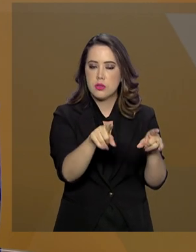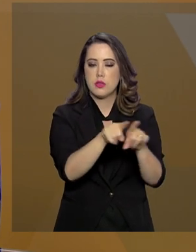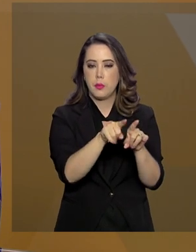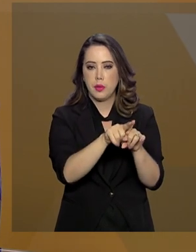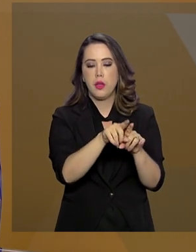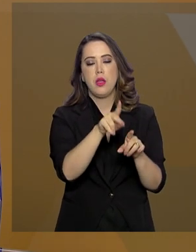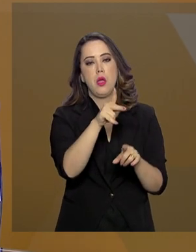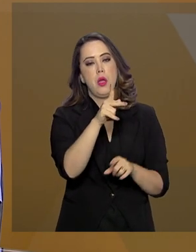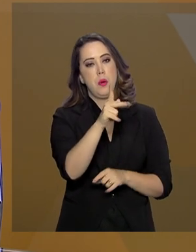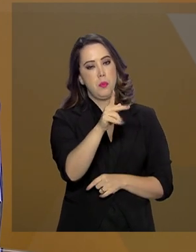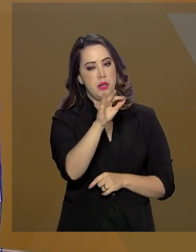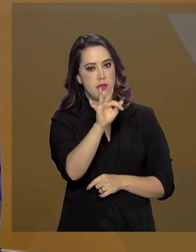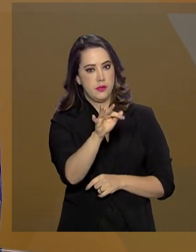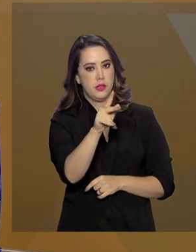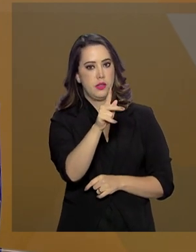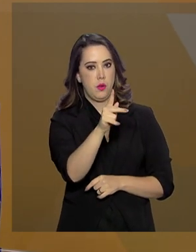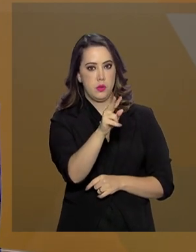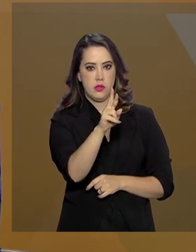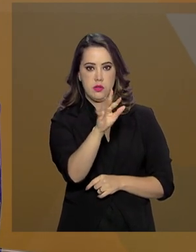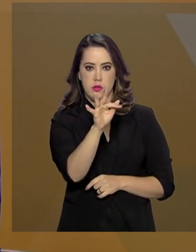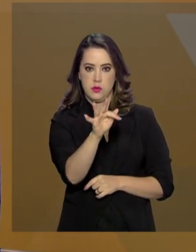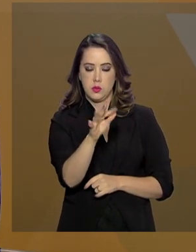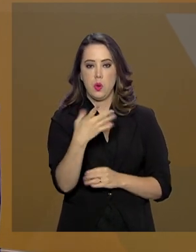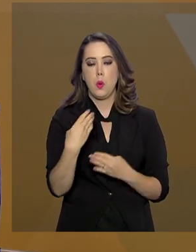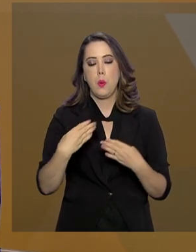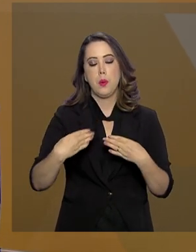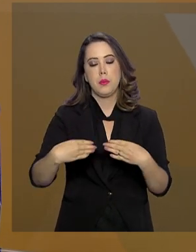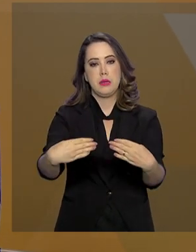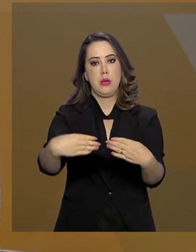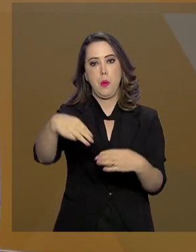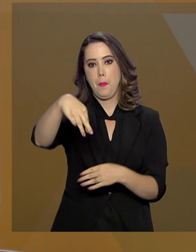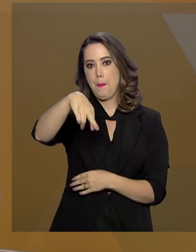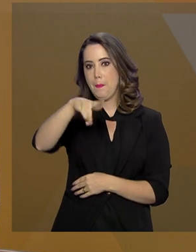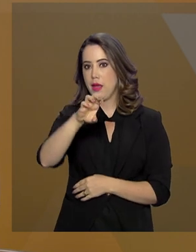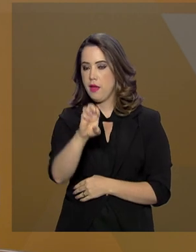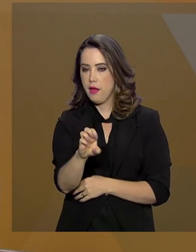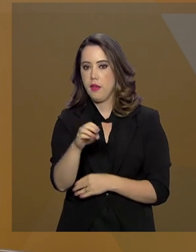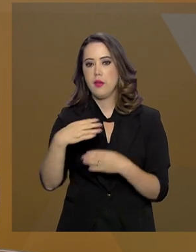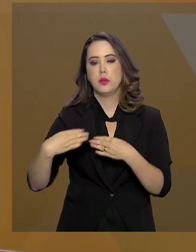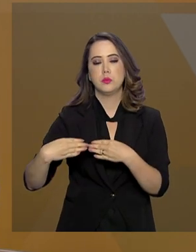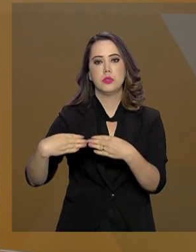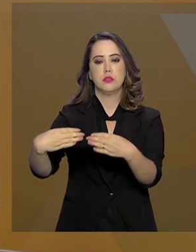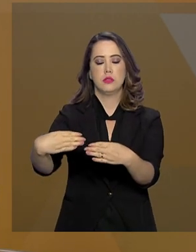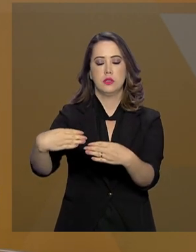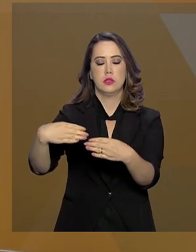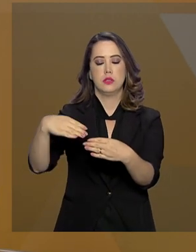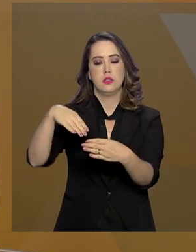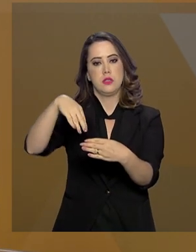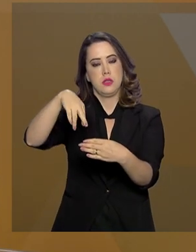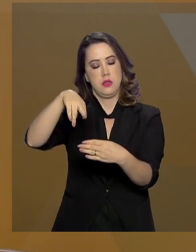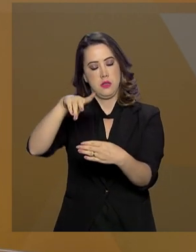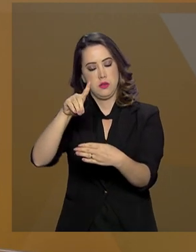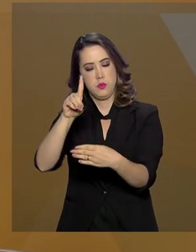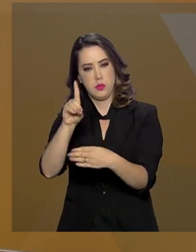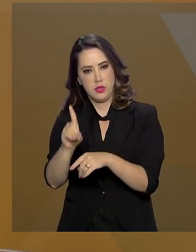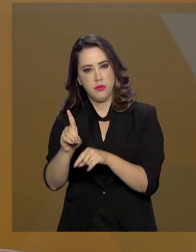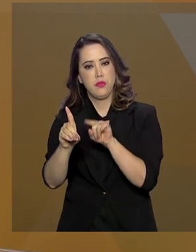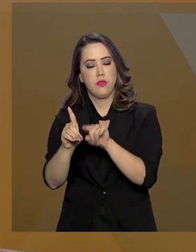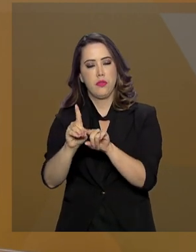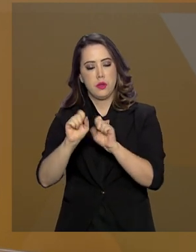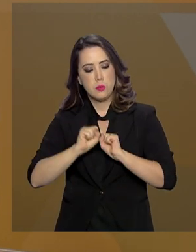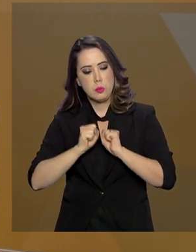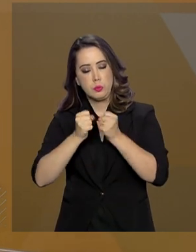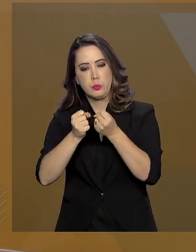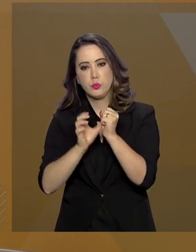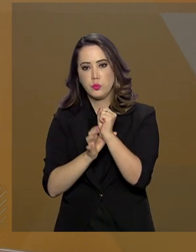o Ministério das Relações Exteriores, a Receita Federal e o Ministério da Defesa. Além deles, nós temos três órgãos que são convidados a